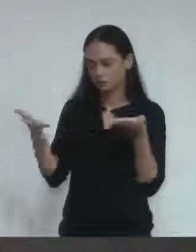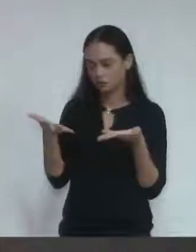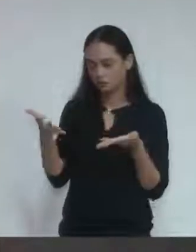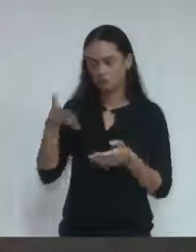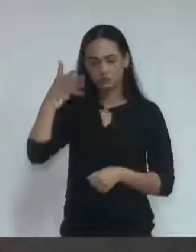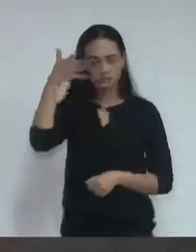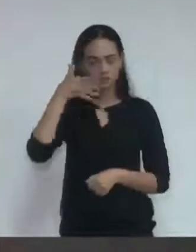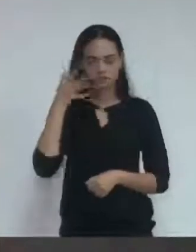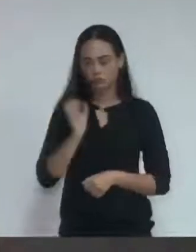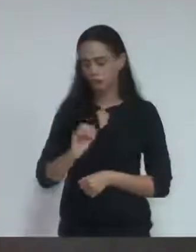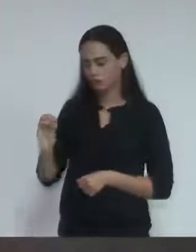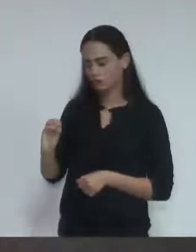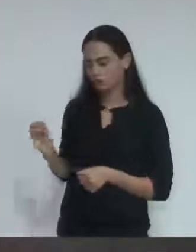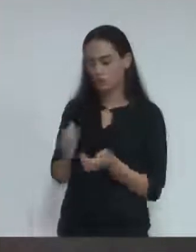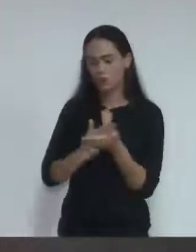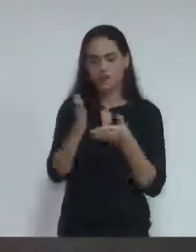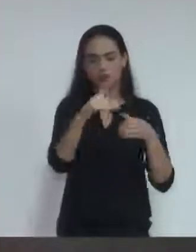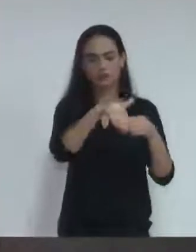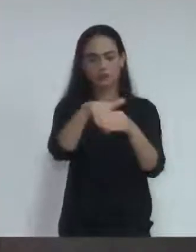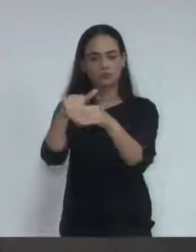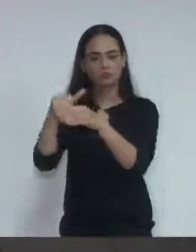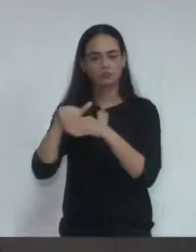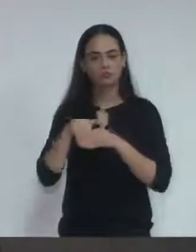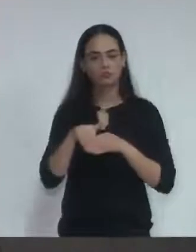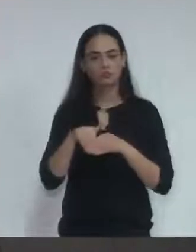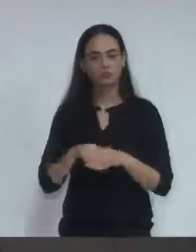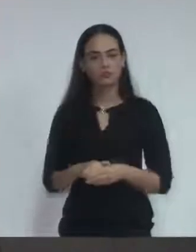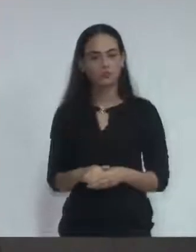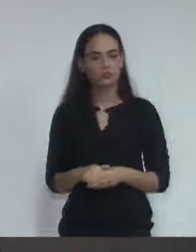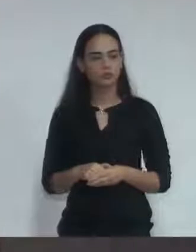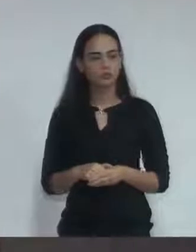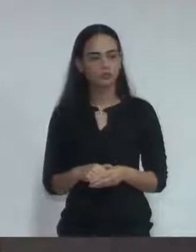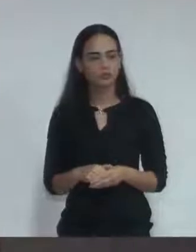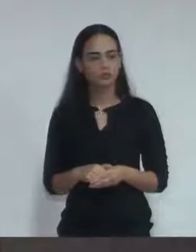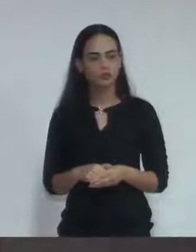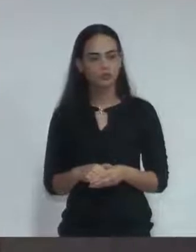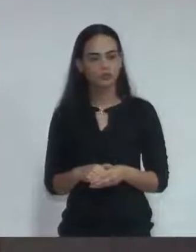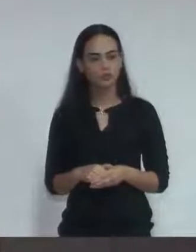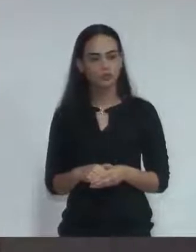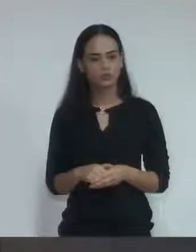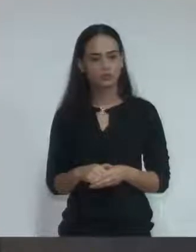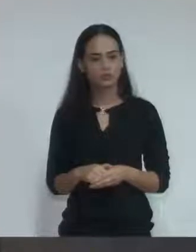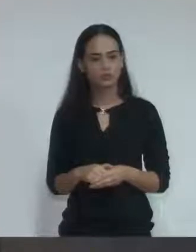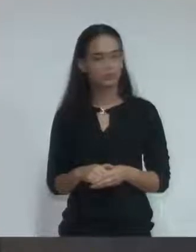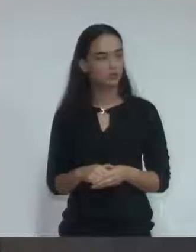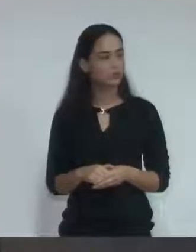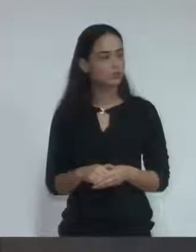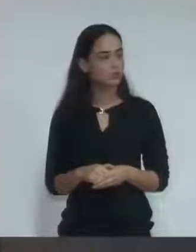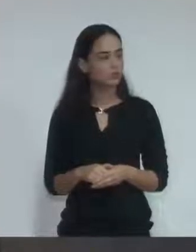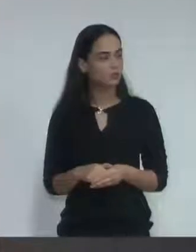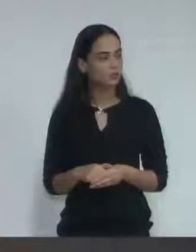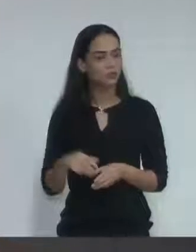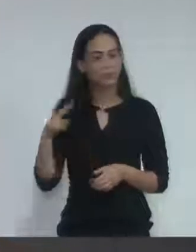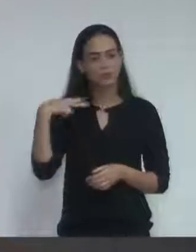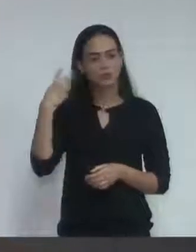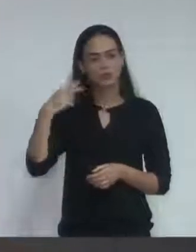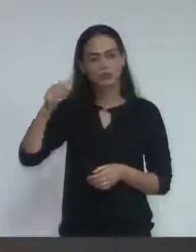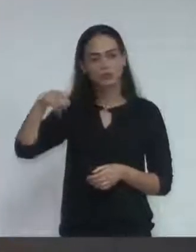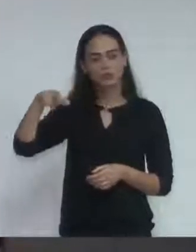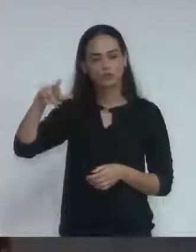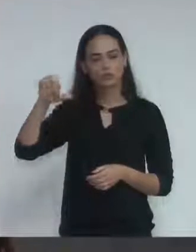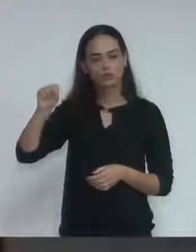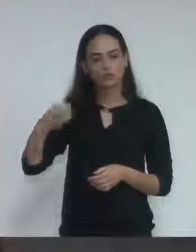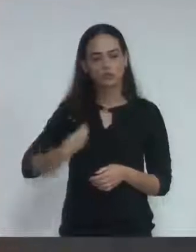manifestação de liderança, está em votação única. Os vereadores que Questão de ordem, presidente. Constar a presença do vereador, Martins Velho. Foi